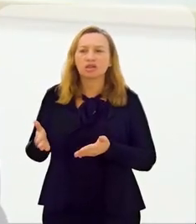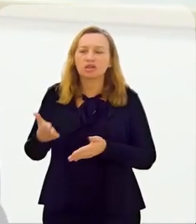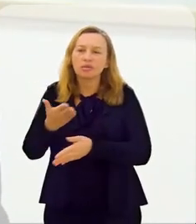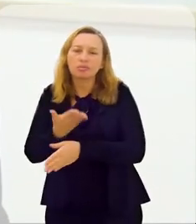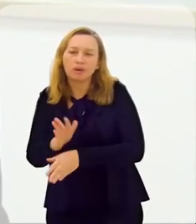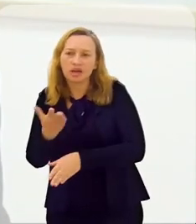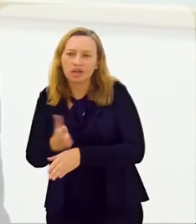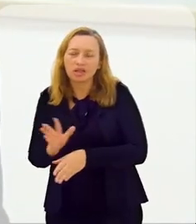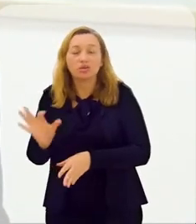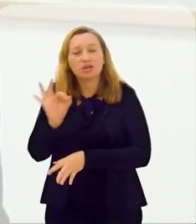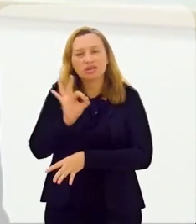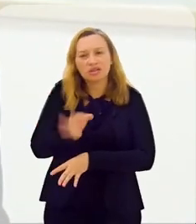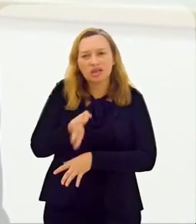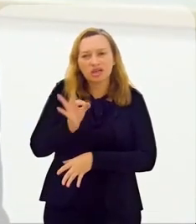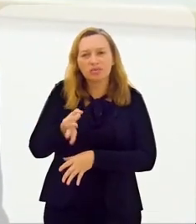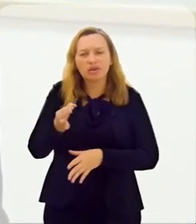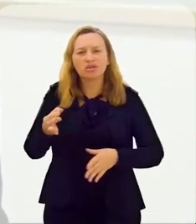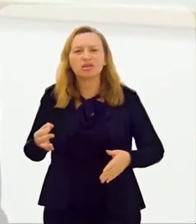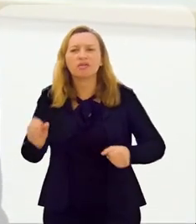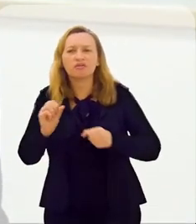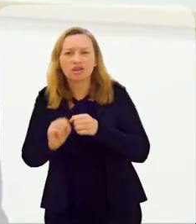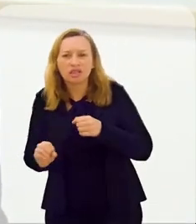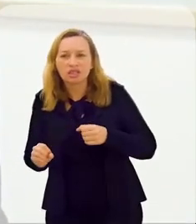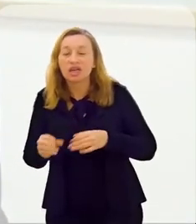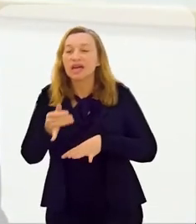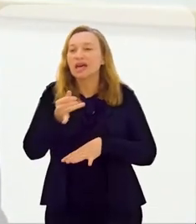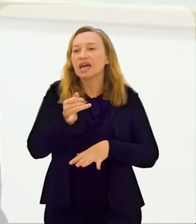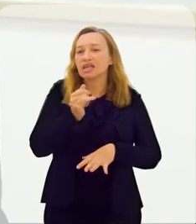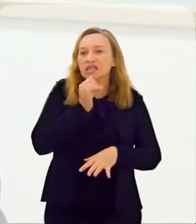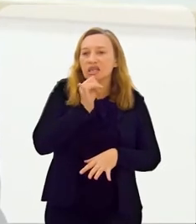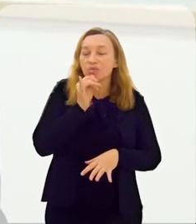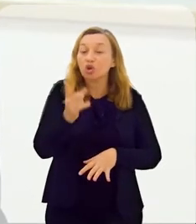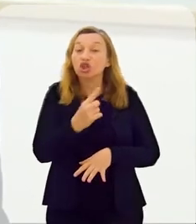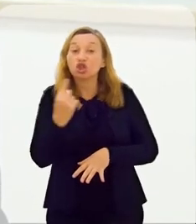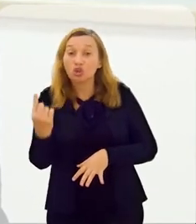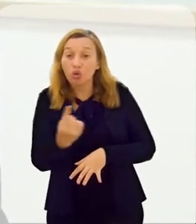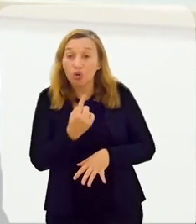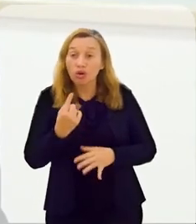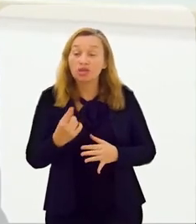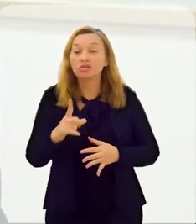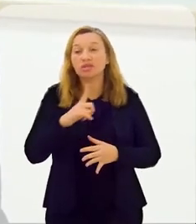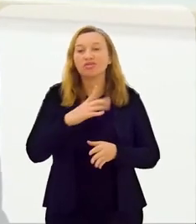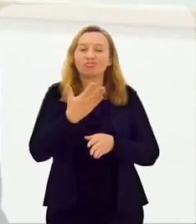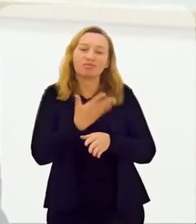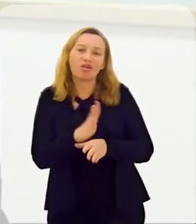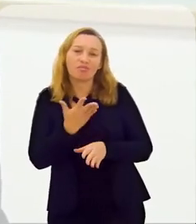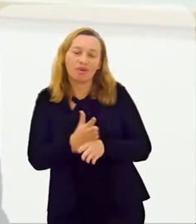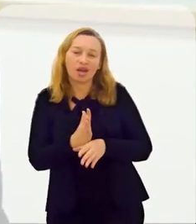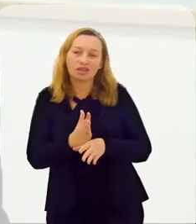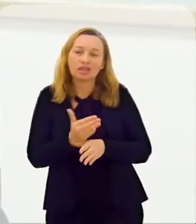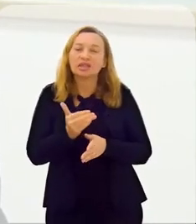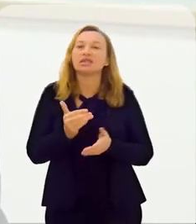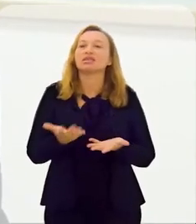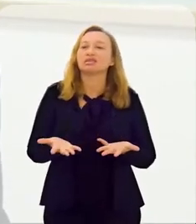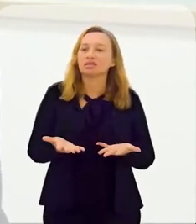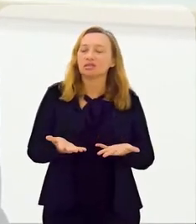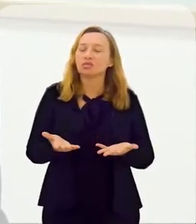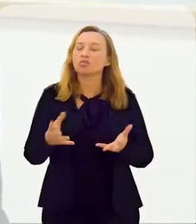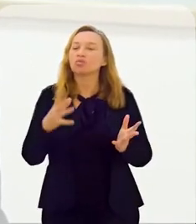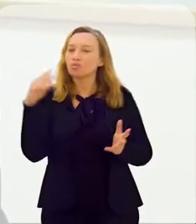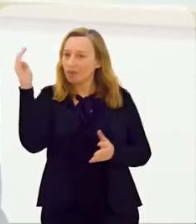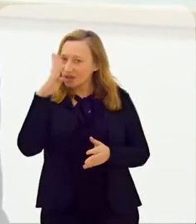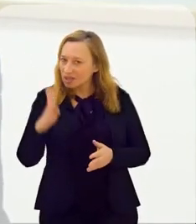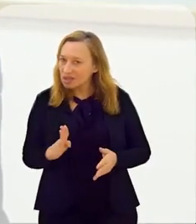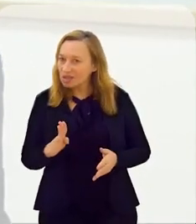agora, ele quer realizações. O que efetivamente está sendo feito? Exemplos que nós temos na